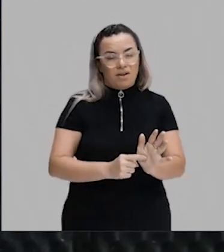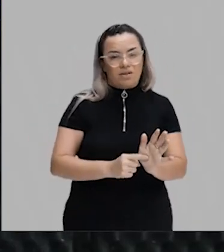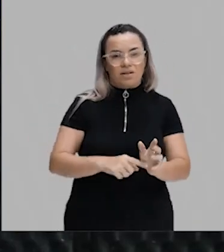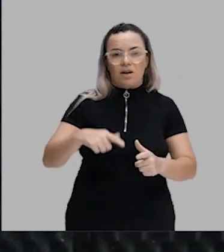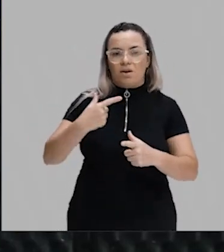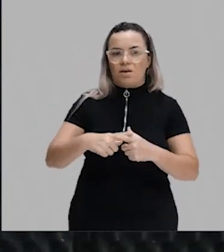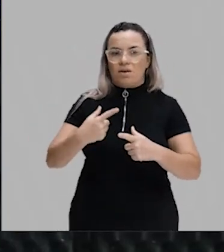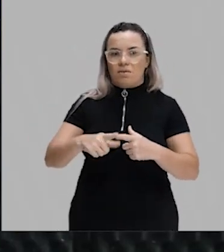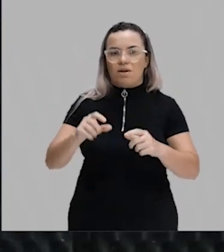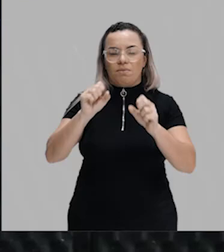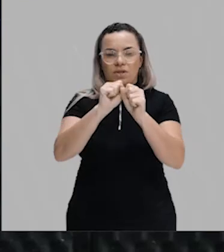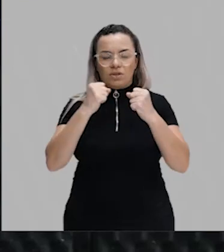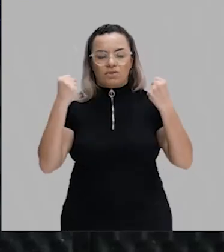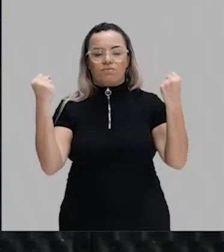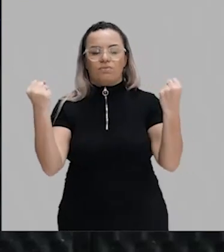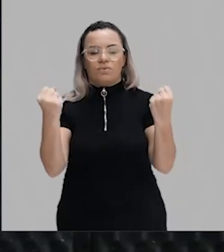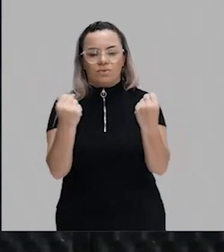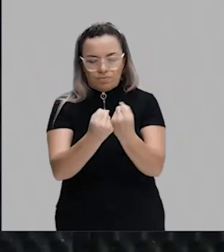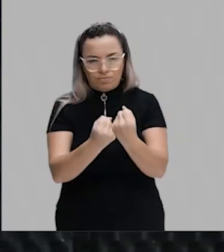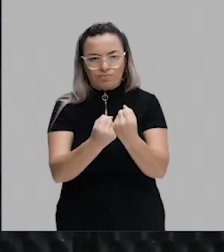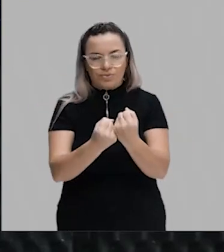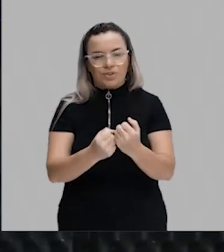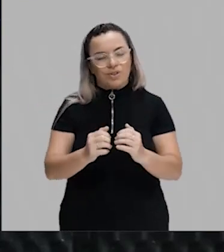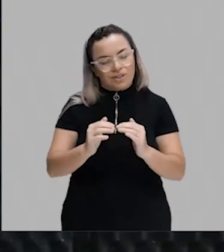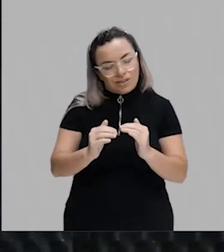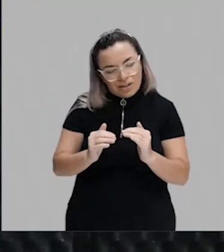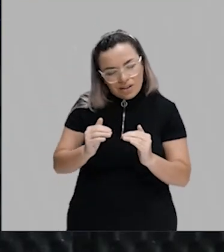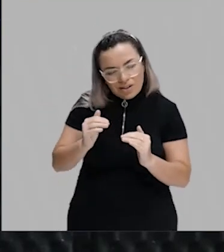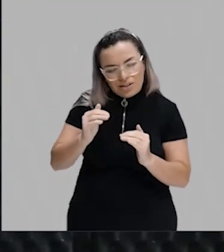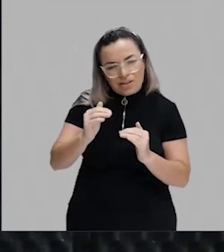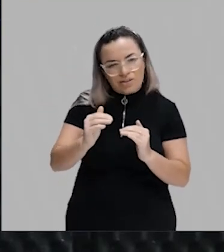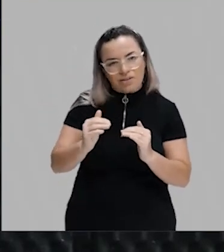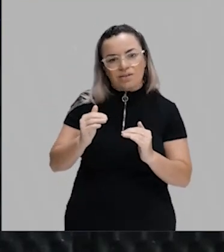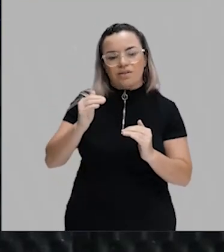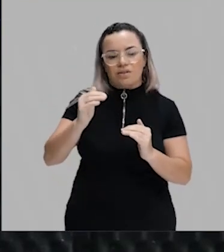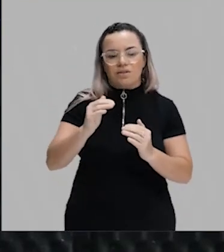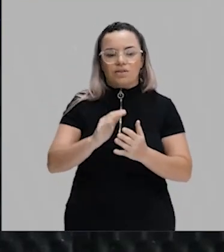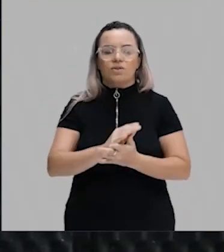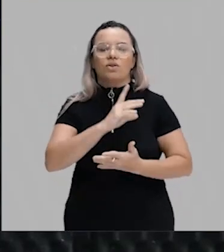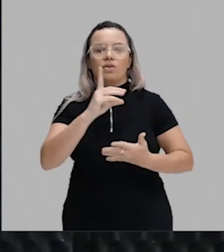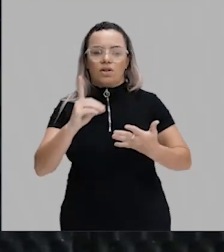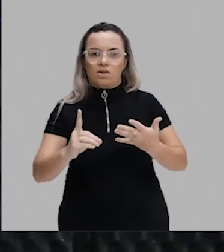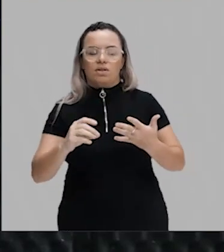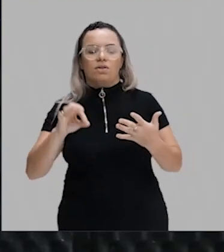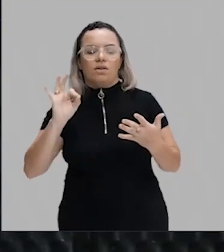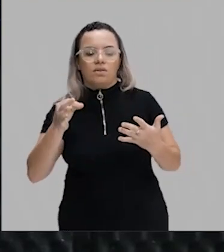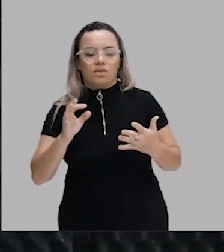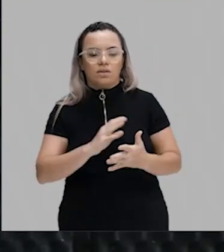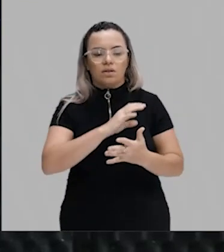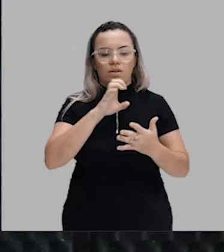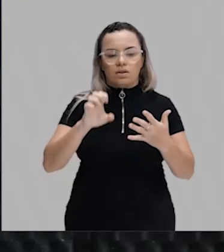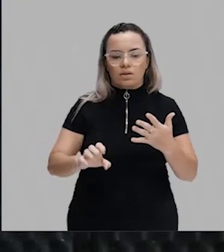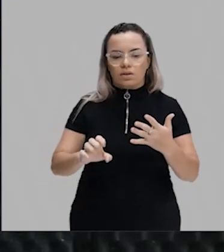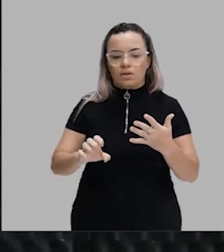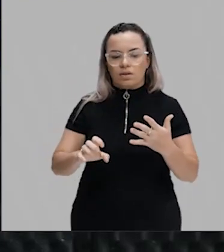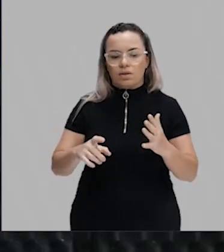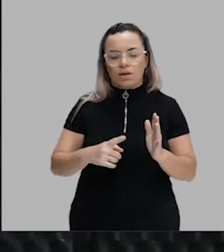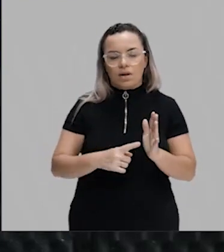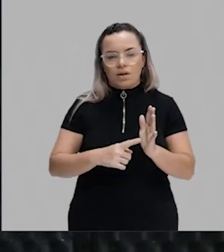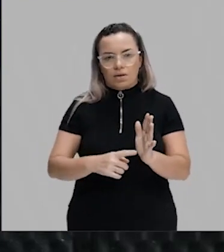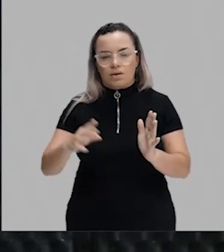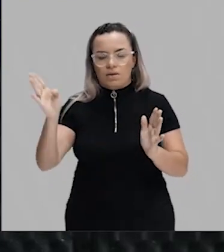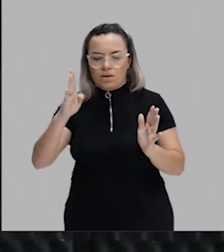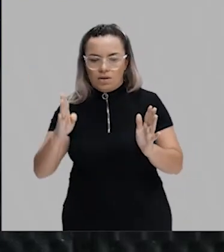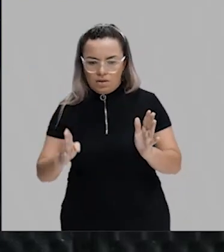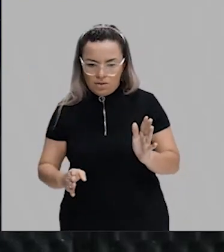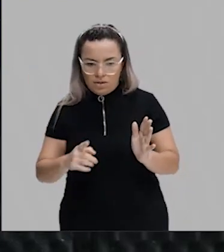Beleza? Então, nosso gabarito é a letra D. Bora ver o erro da letra E, galera. Ele diz, o Brasil apresenta uma economia dependente?